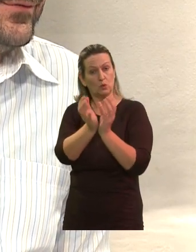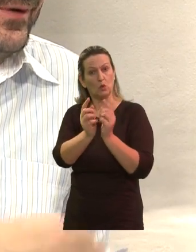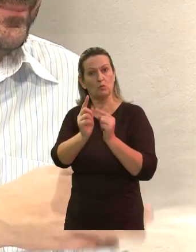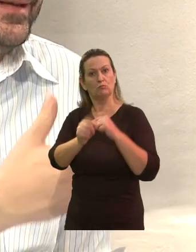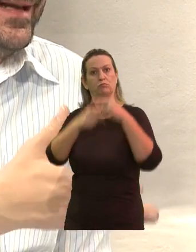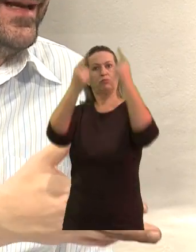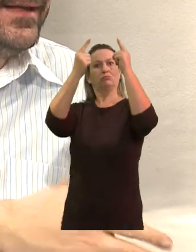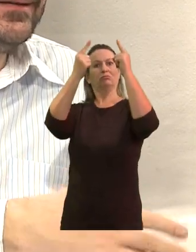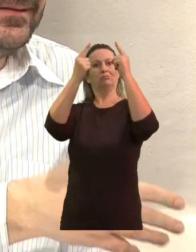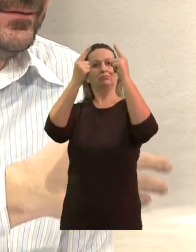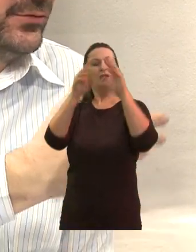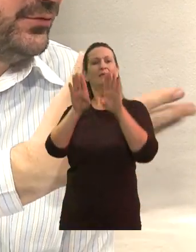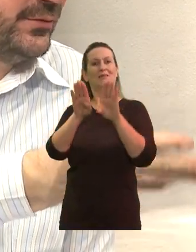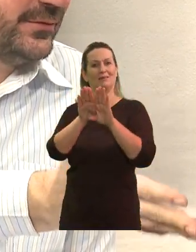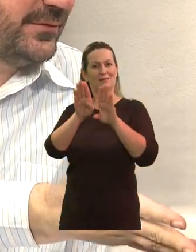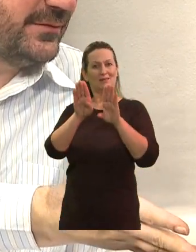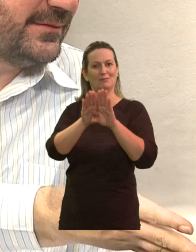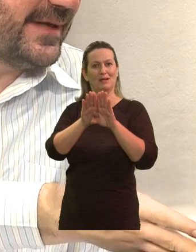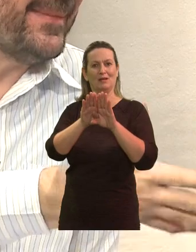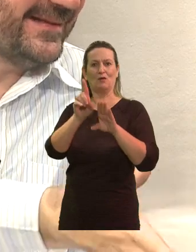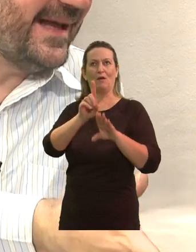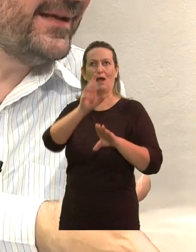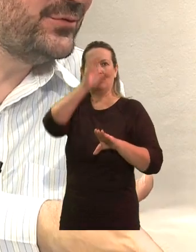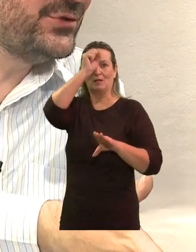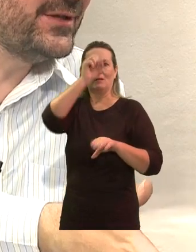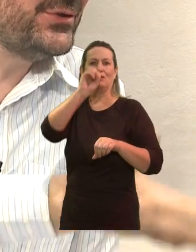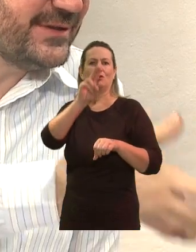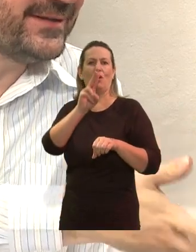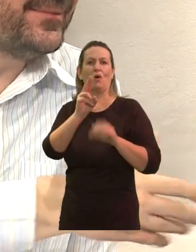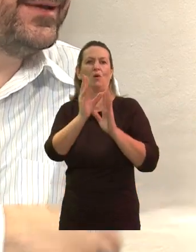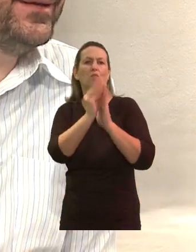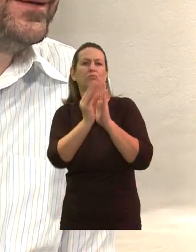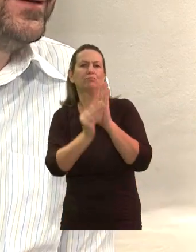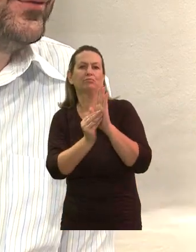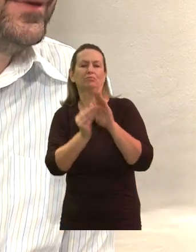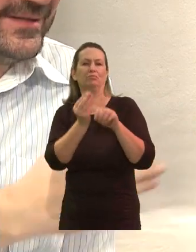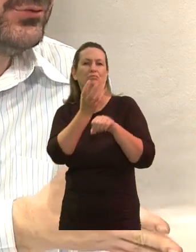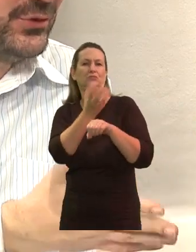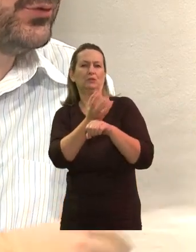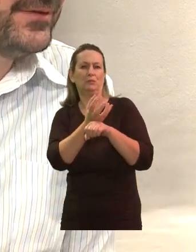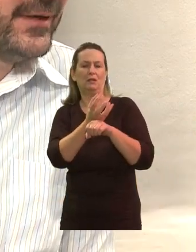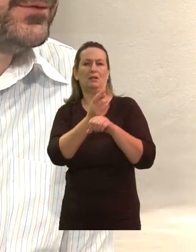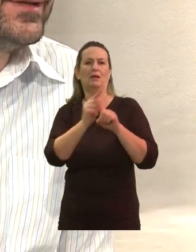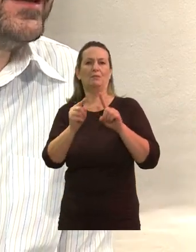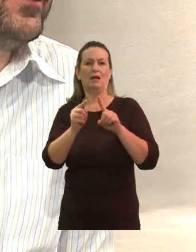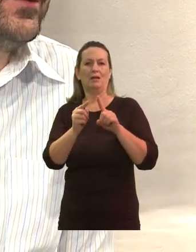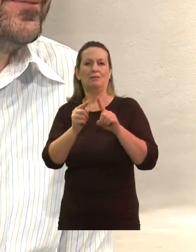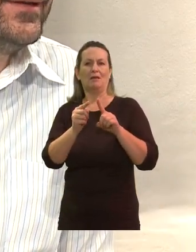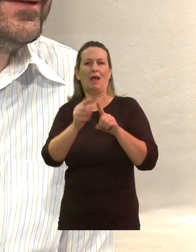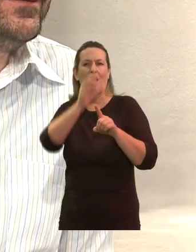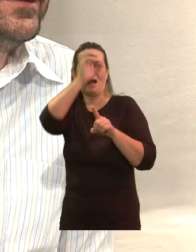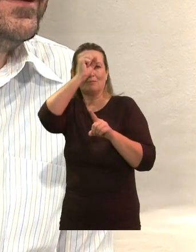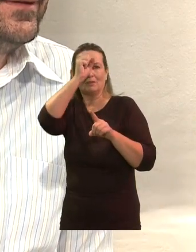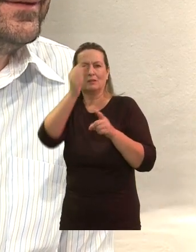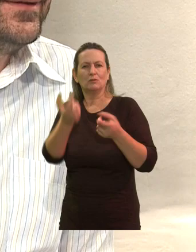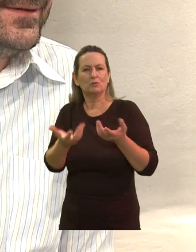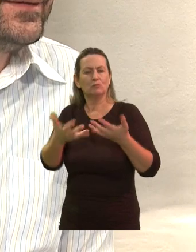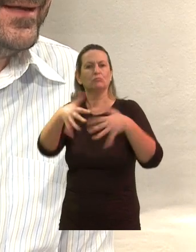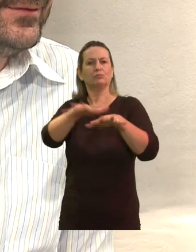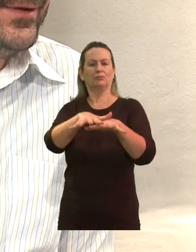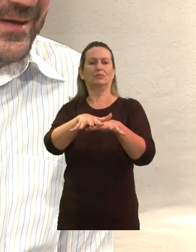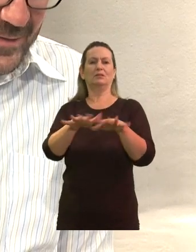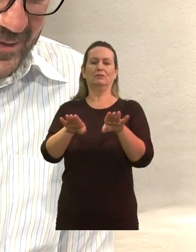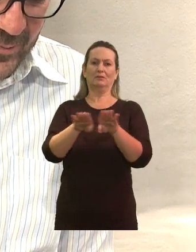vão aprender, além da matéria do dia a dia, também uma lição de inclusão, de certa forma, né? Exatamente.